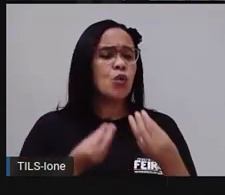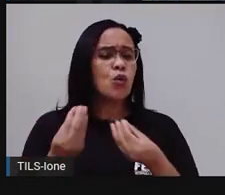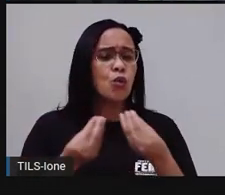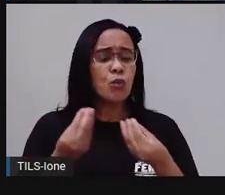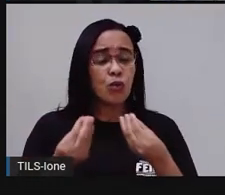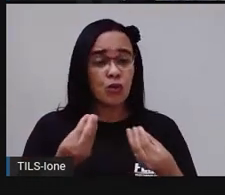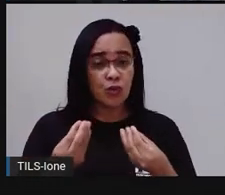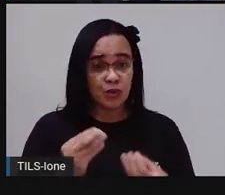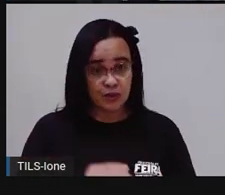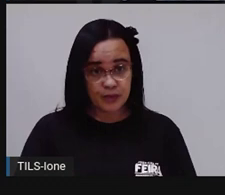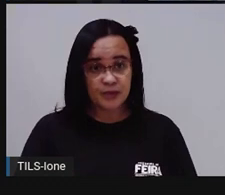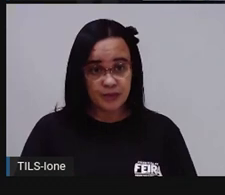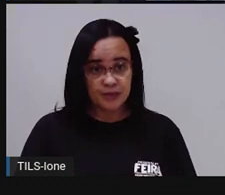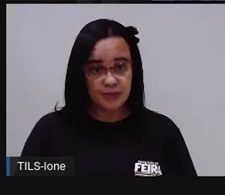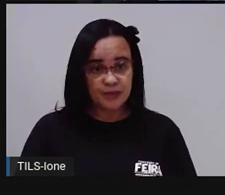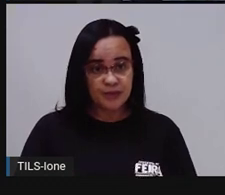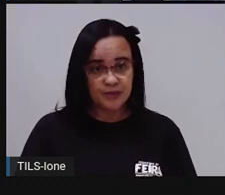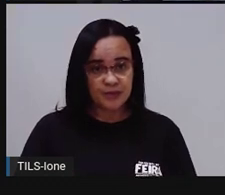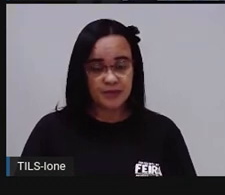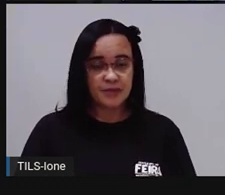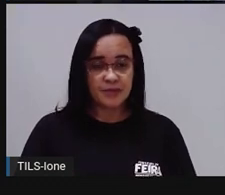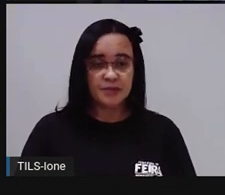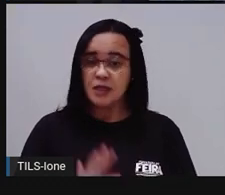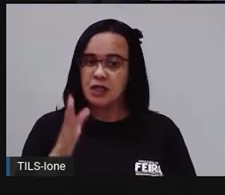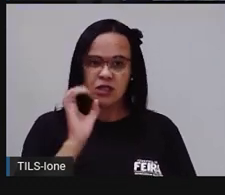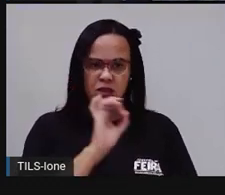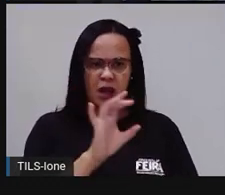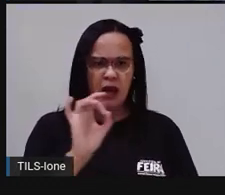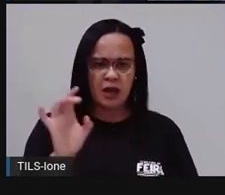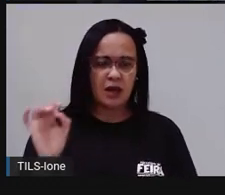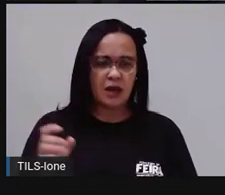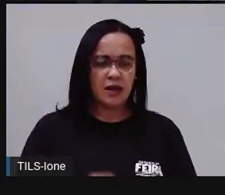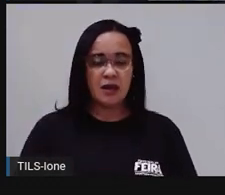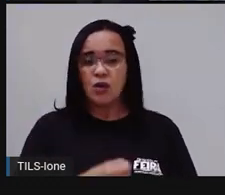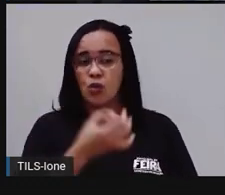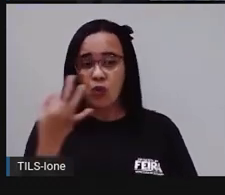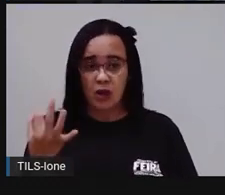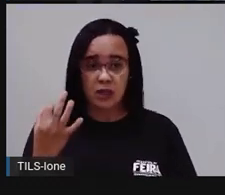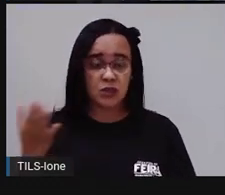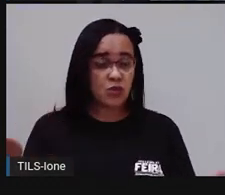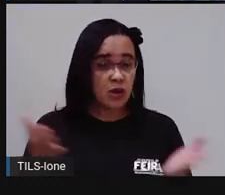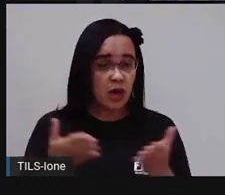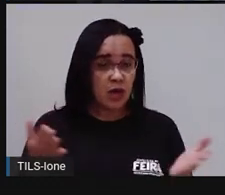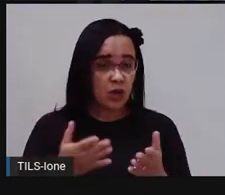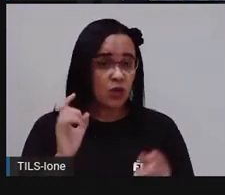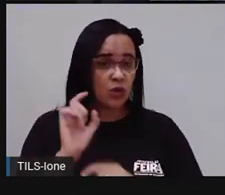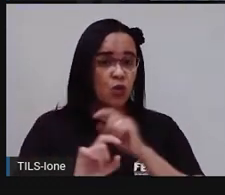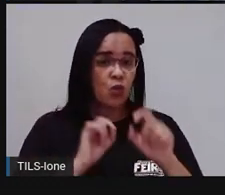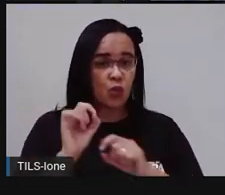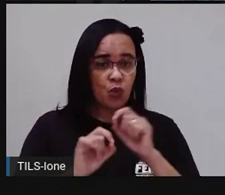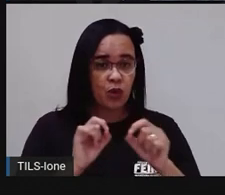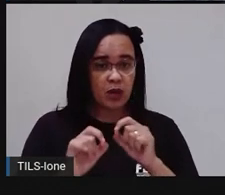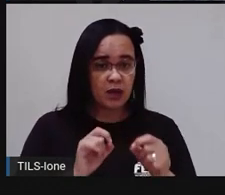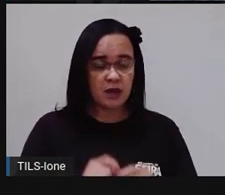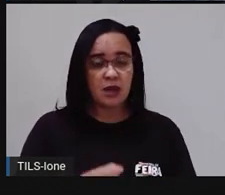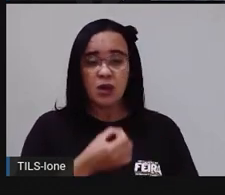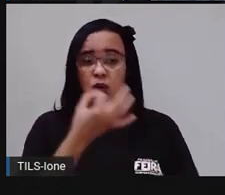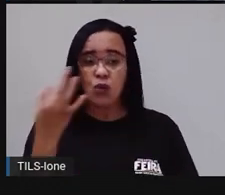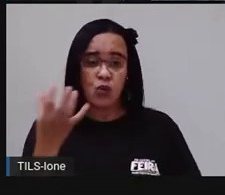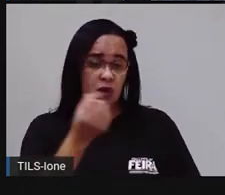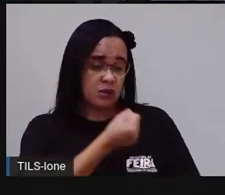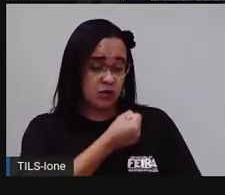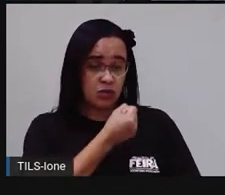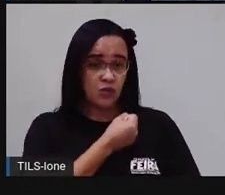Ariane? Qual é para eu saber qual é a resposta? Porque a gente só fez contar os números. Agora, a gente vai ver quantos números